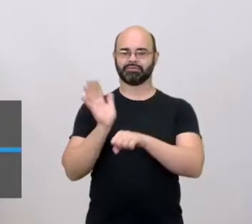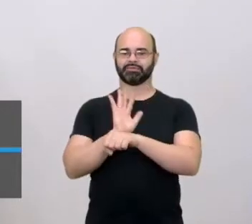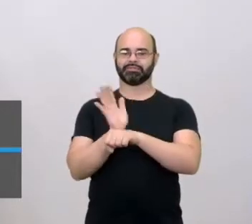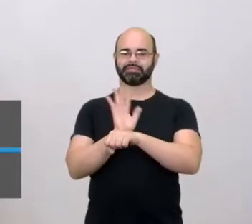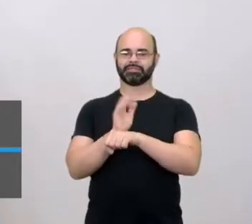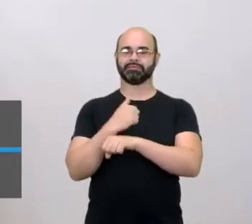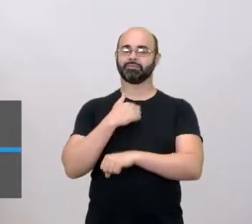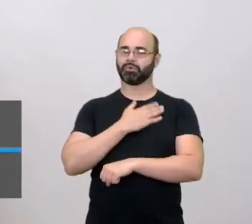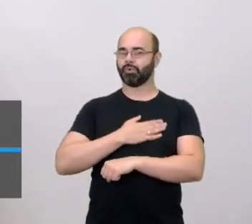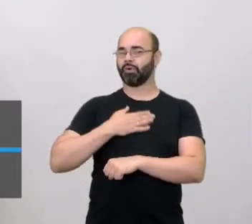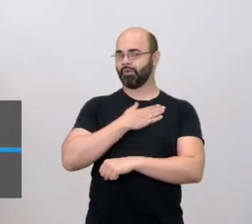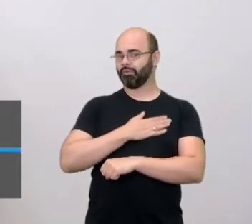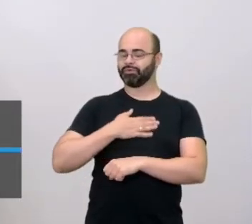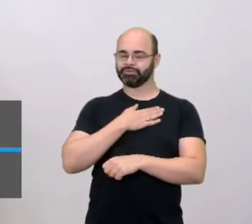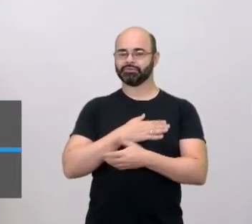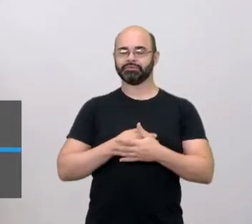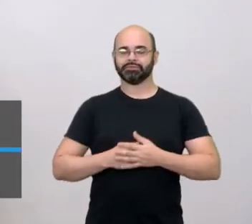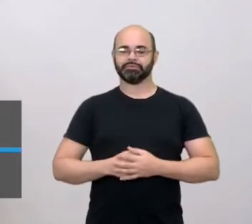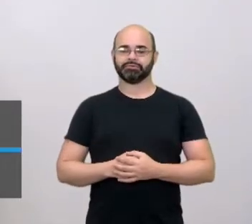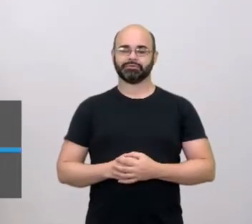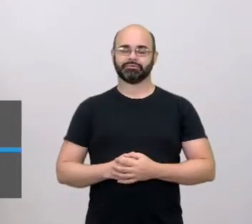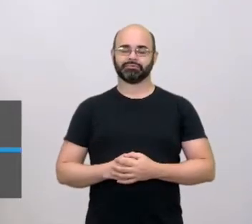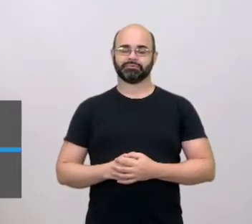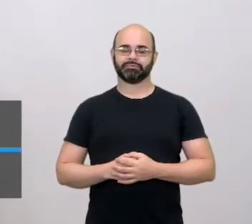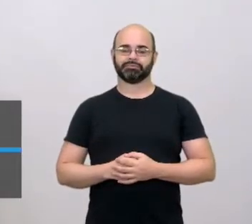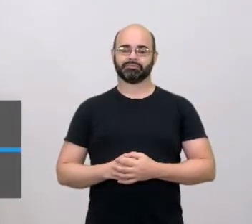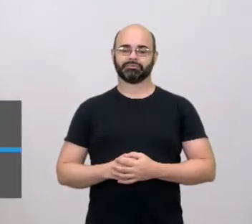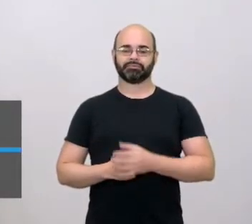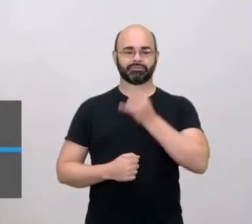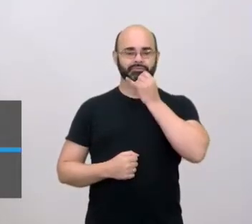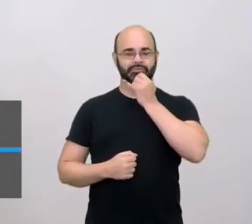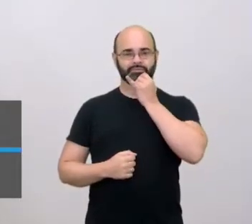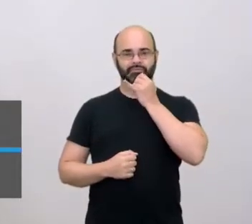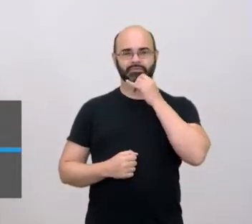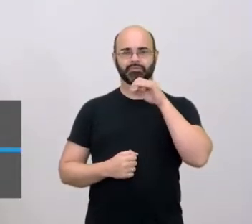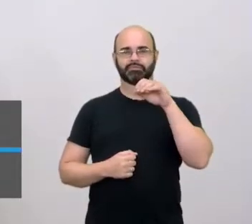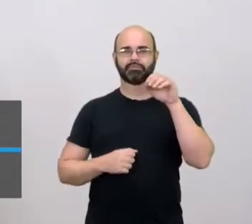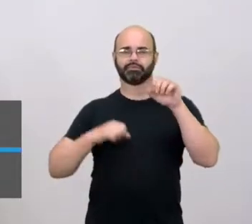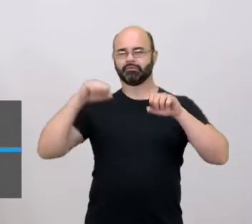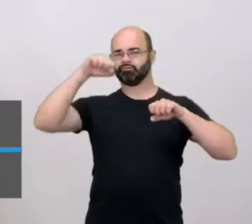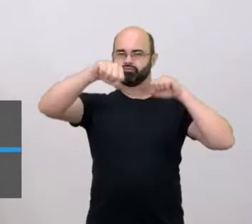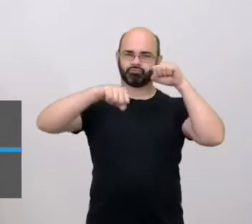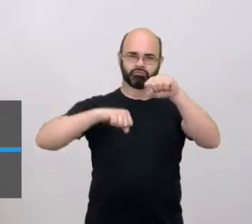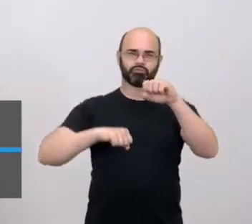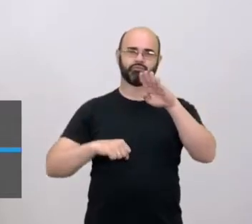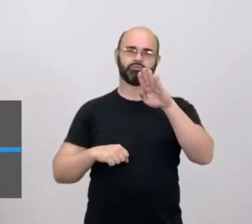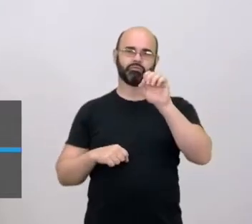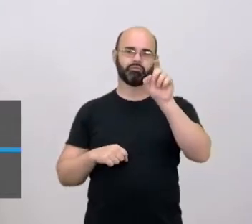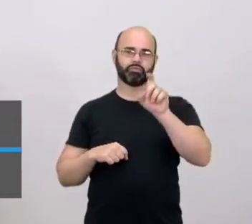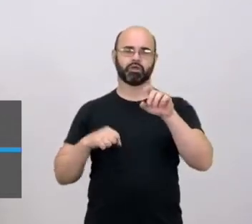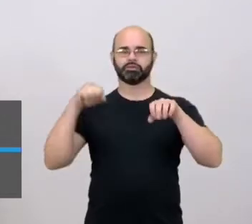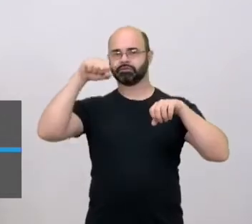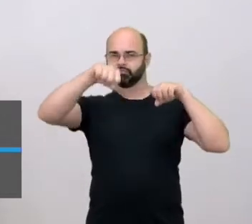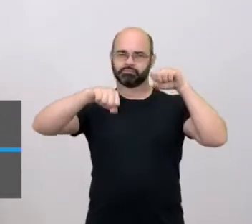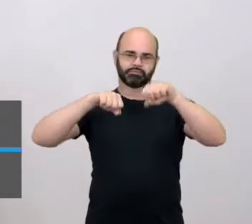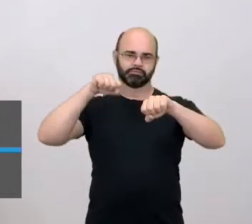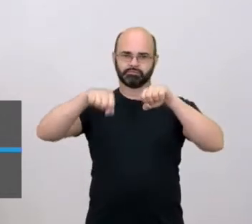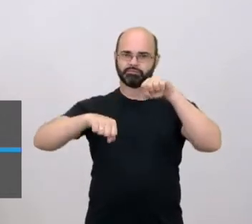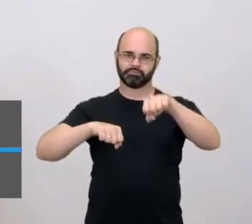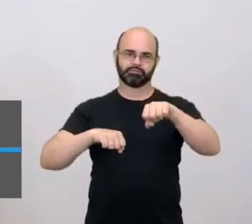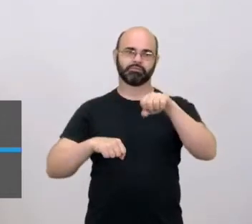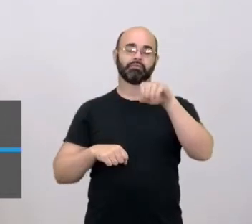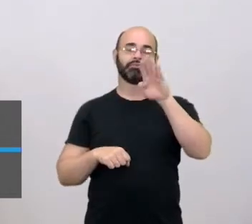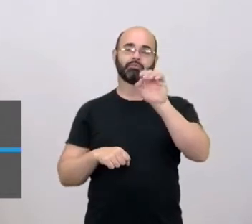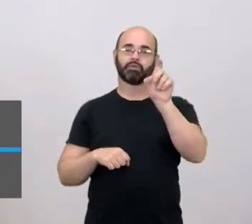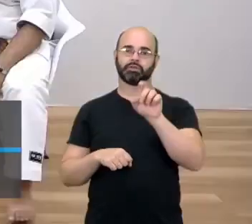né? E quando eu vejo um filme de boxe, eu consigo entender ali, até um professor, o professor Vinícius, né? Da escola que eu trabalhava,